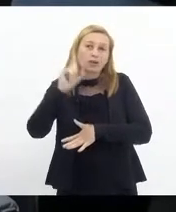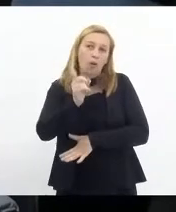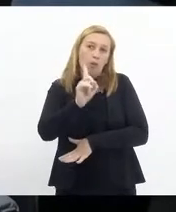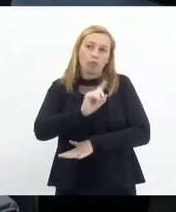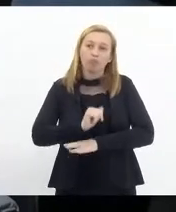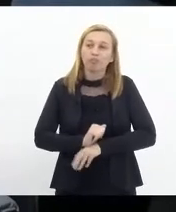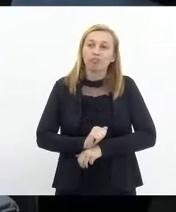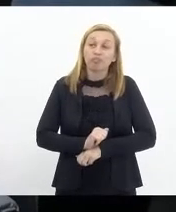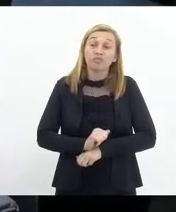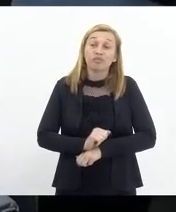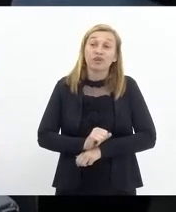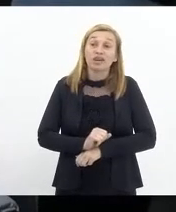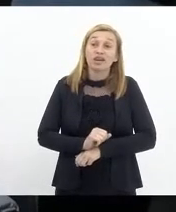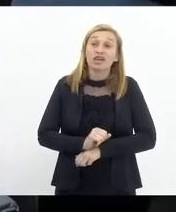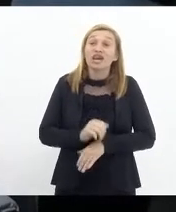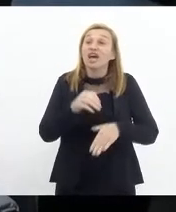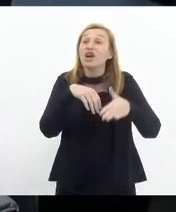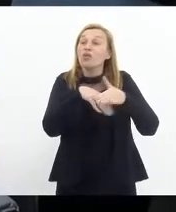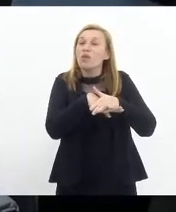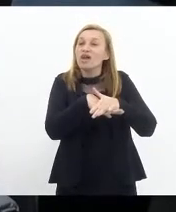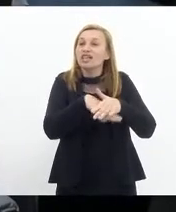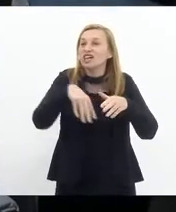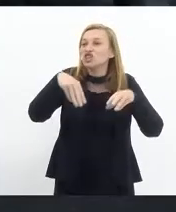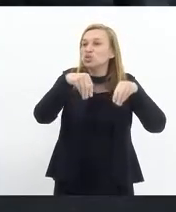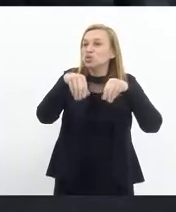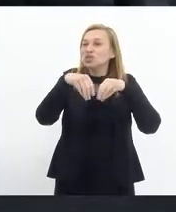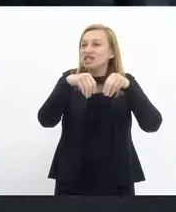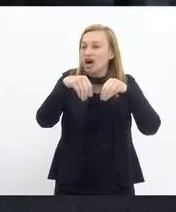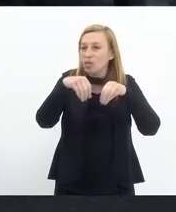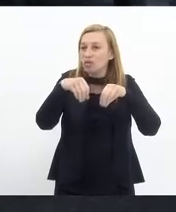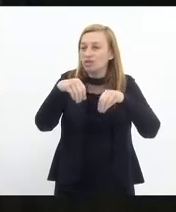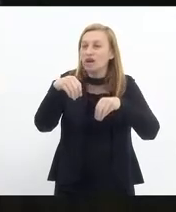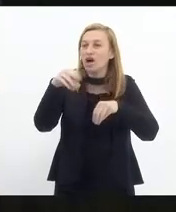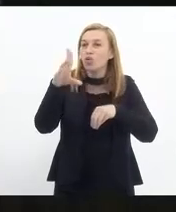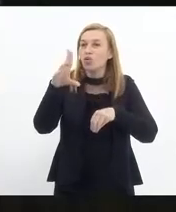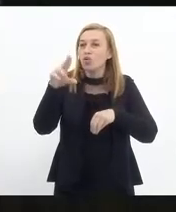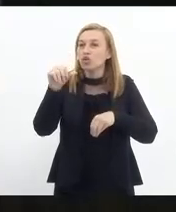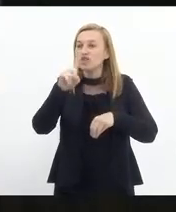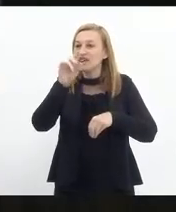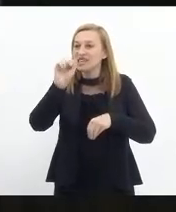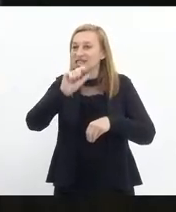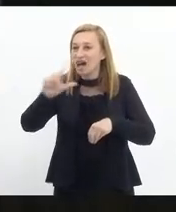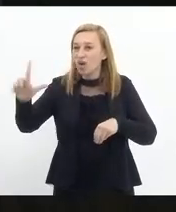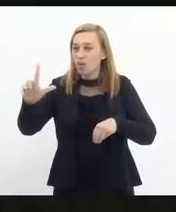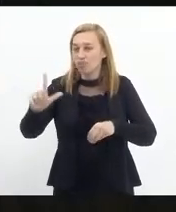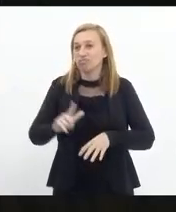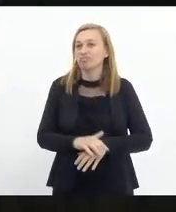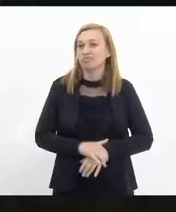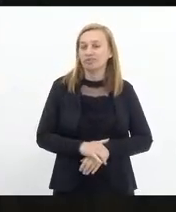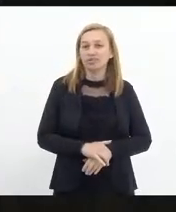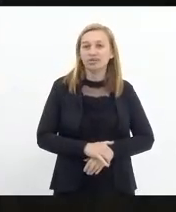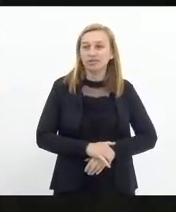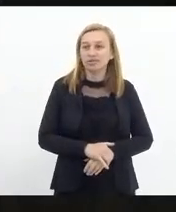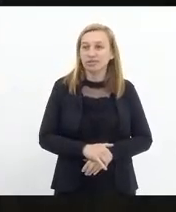é, sabe, guardado no sal da Universal. Sal da Universal. Sal que...